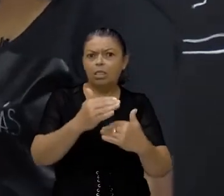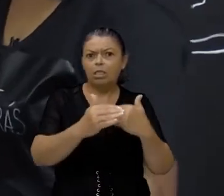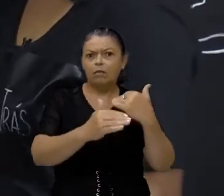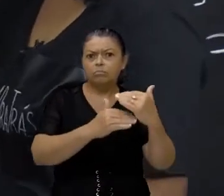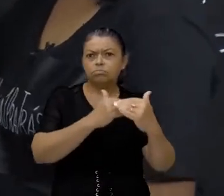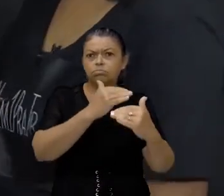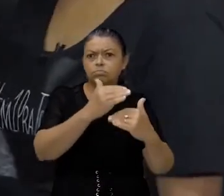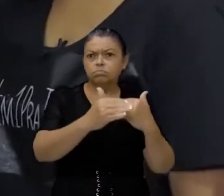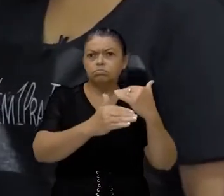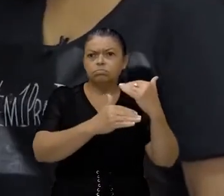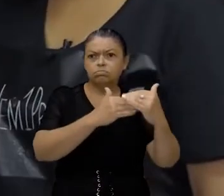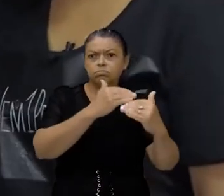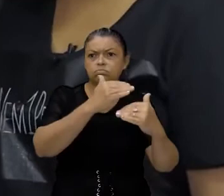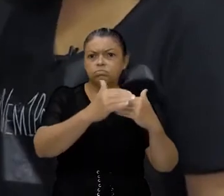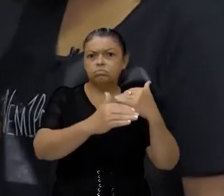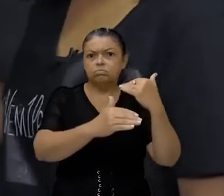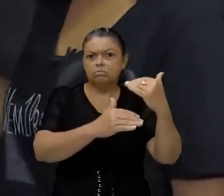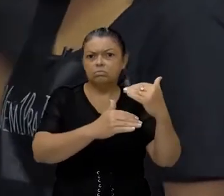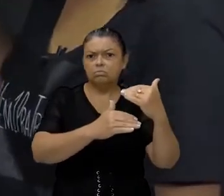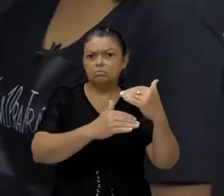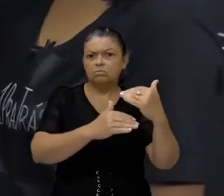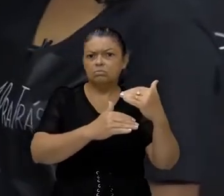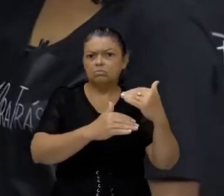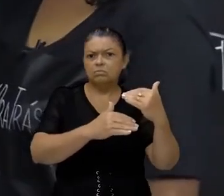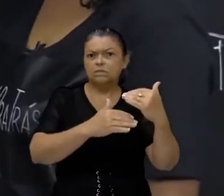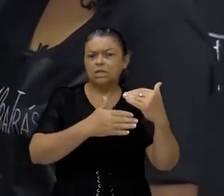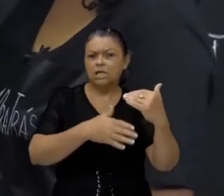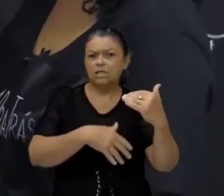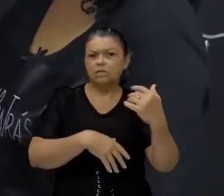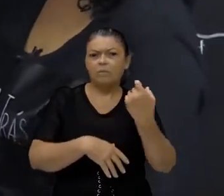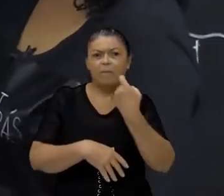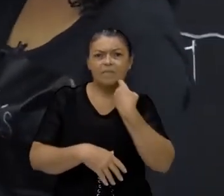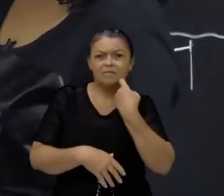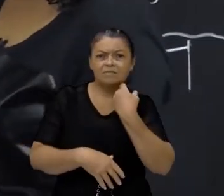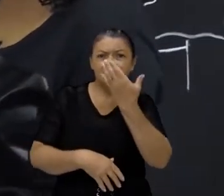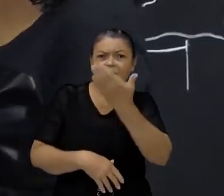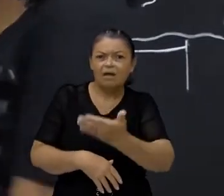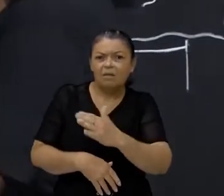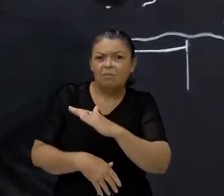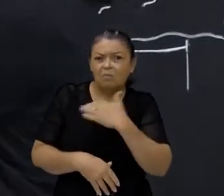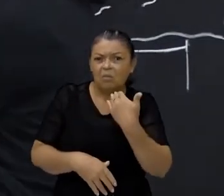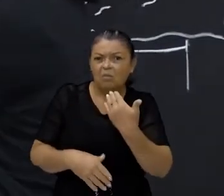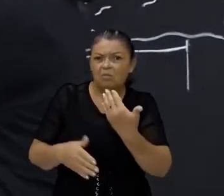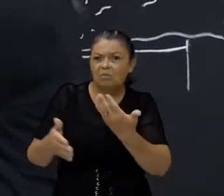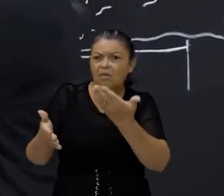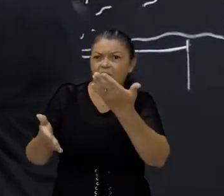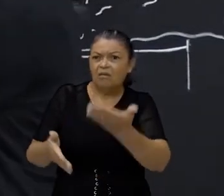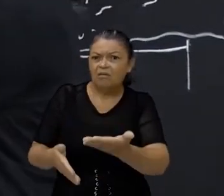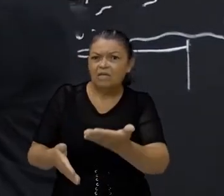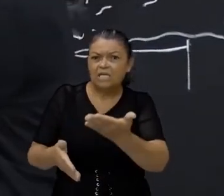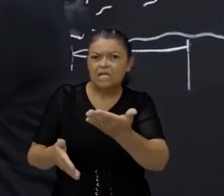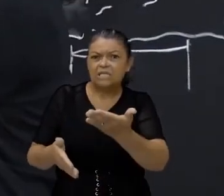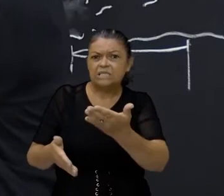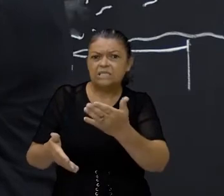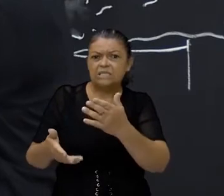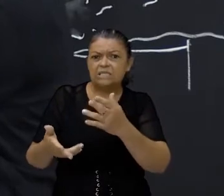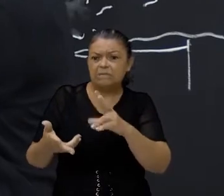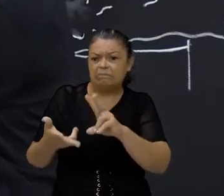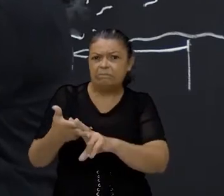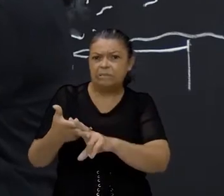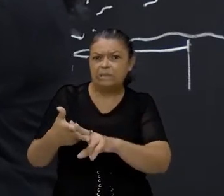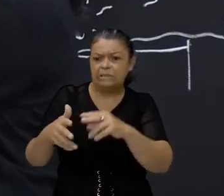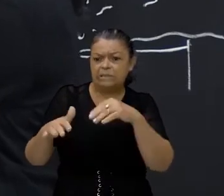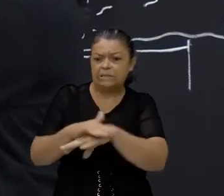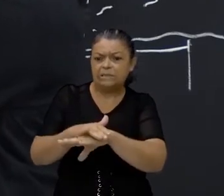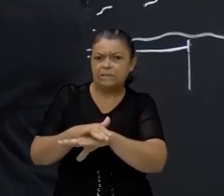havendo depósito de sedimento sobre ele. Camadas de sedimento, camadas de sedimento. Esse peixe, ele está preso. Ficou